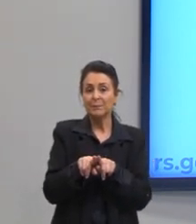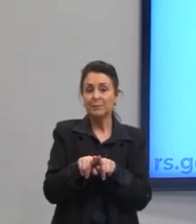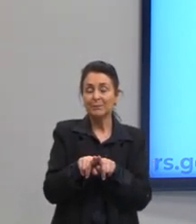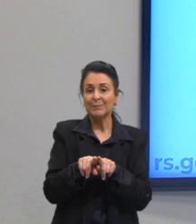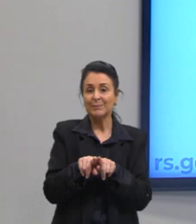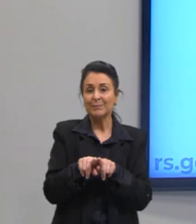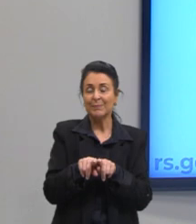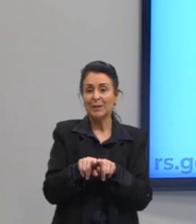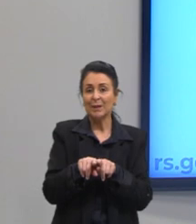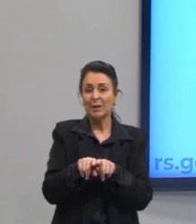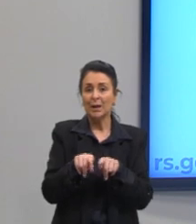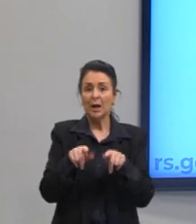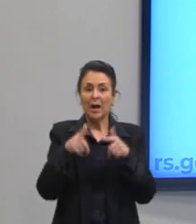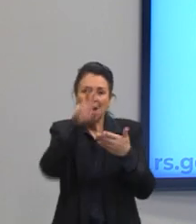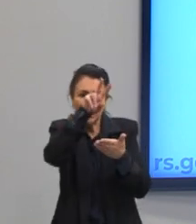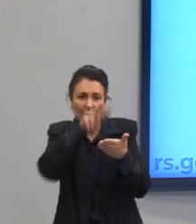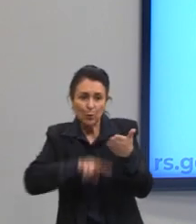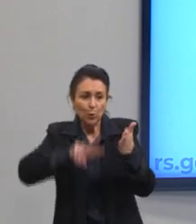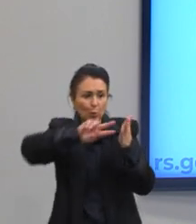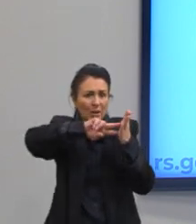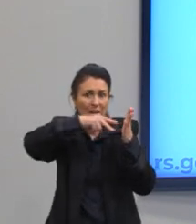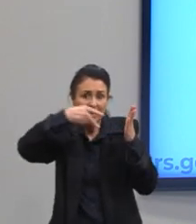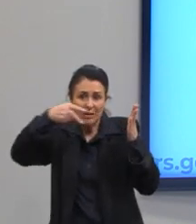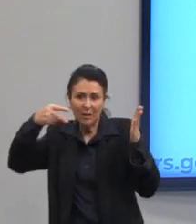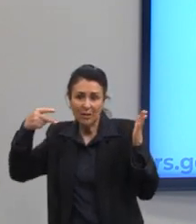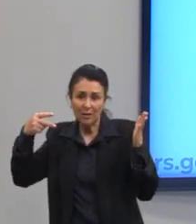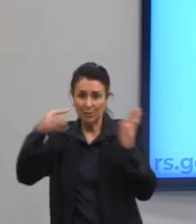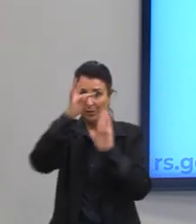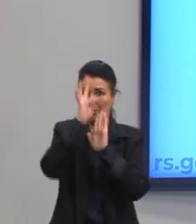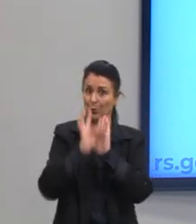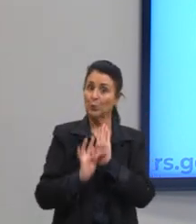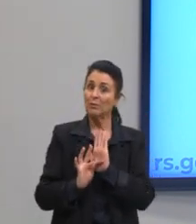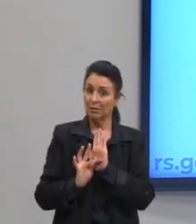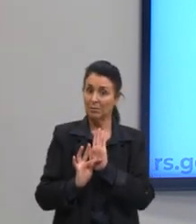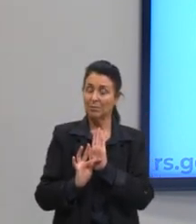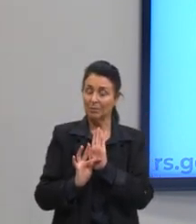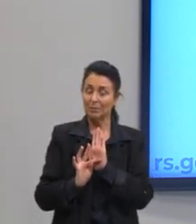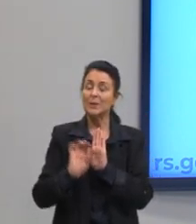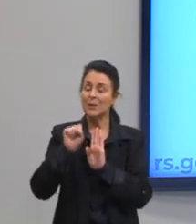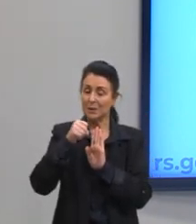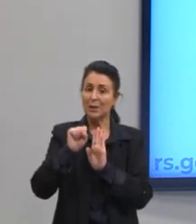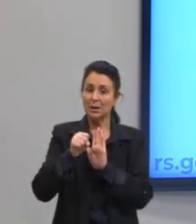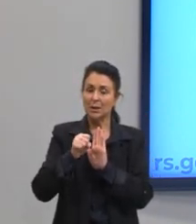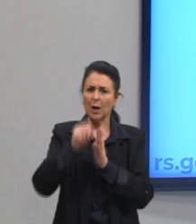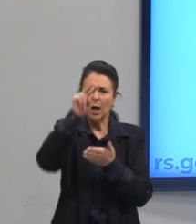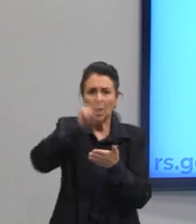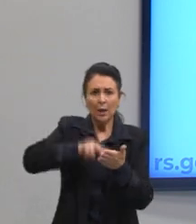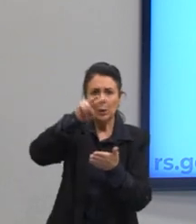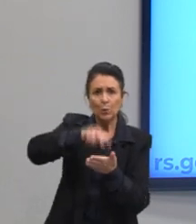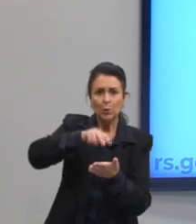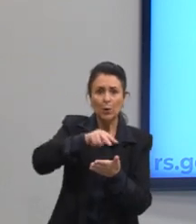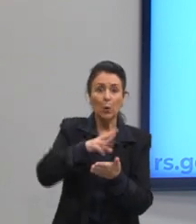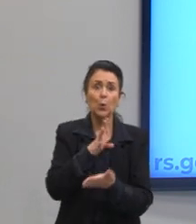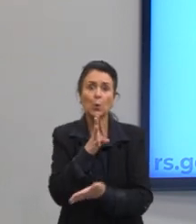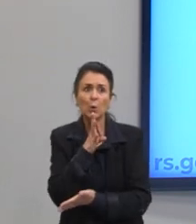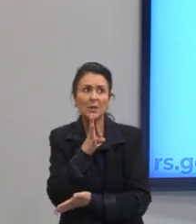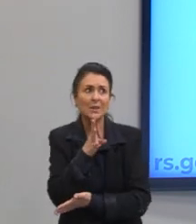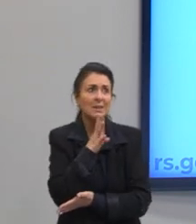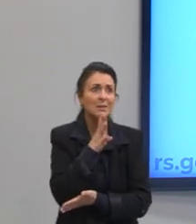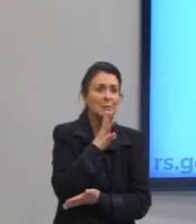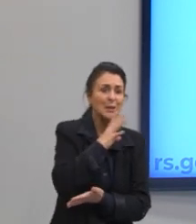A questão da leitura e interpretação do texto, uma leitura de mundo, porque precisa ter um